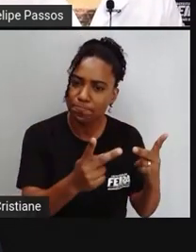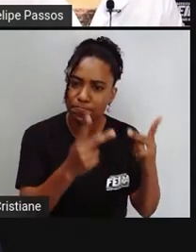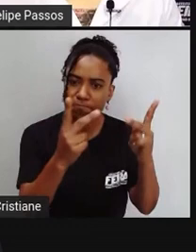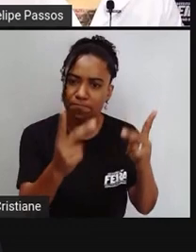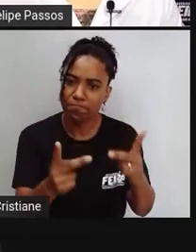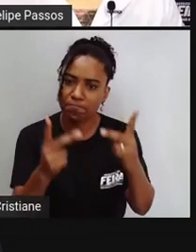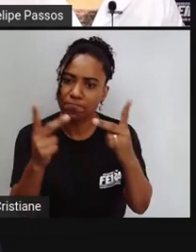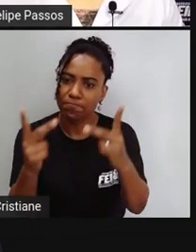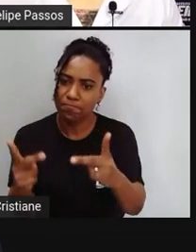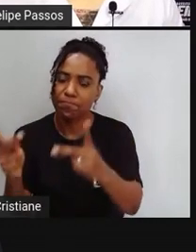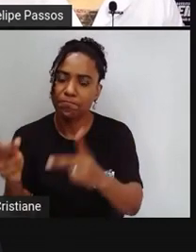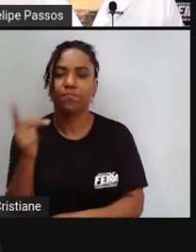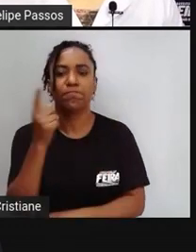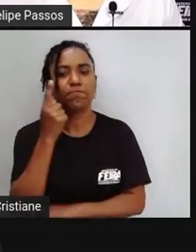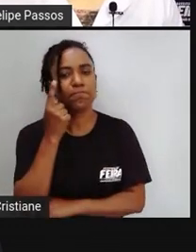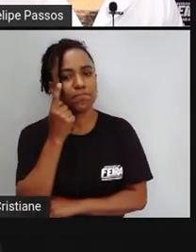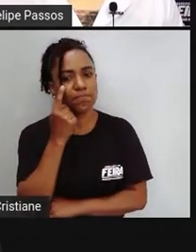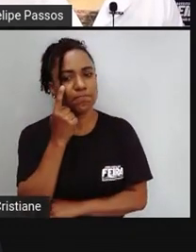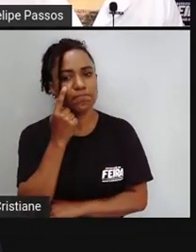de maneira